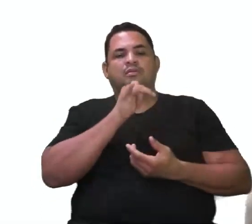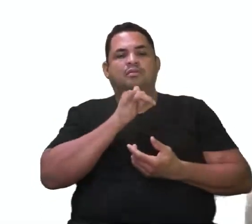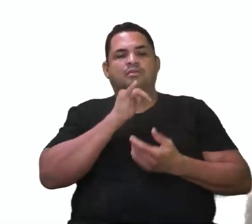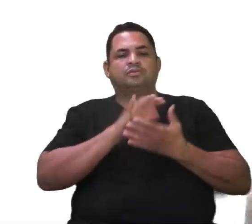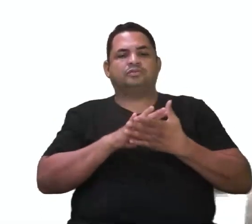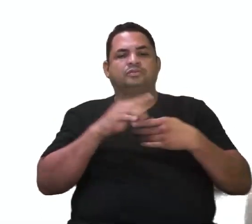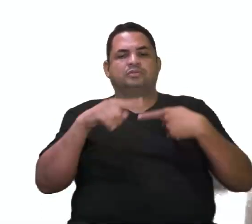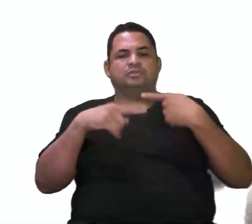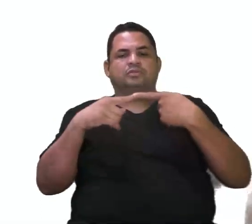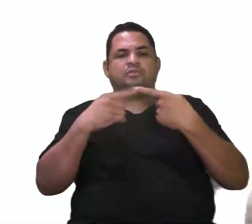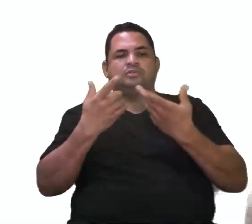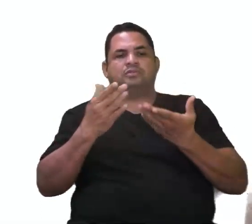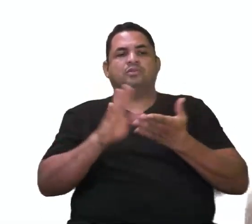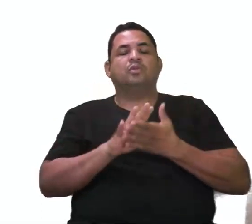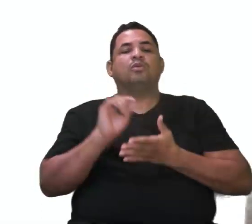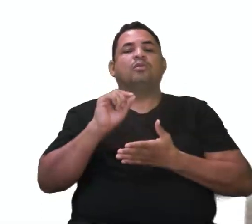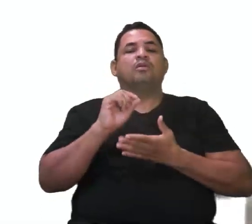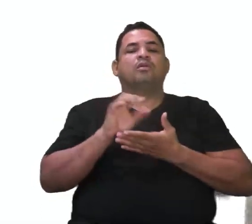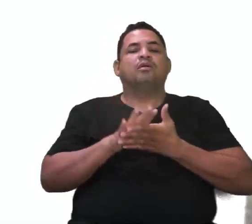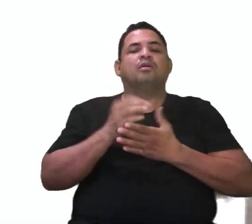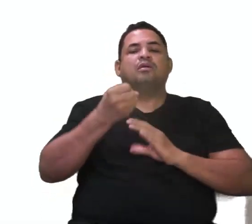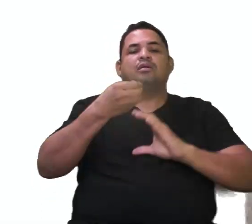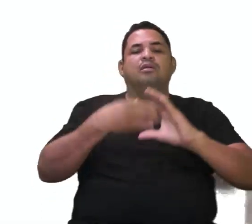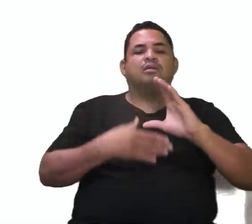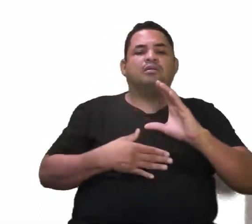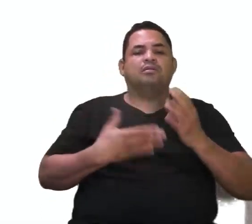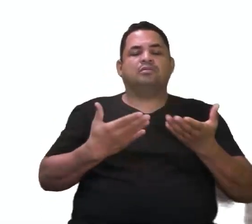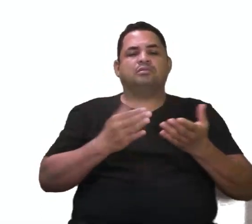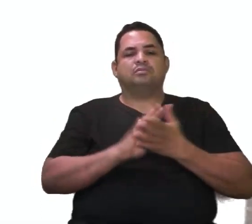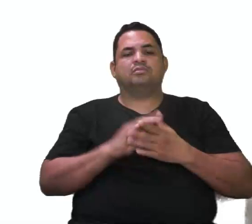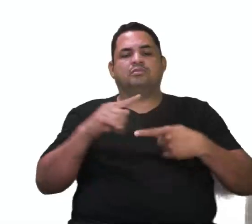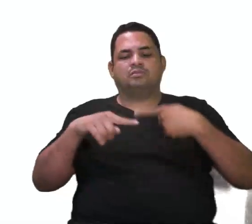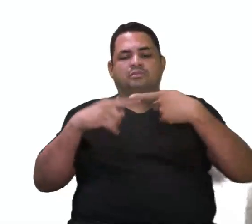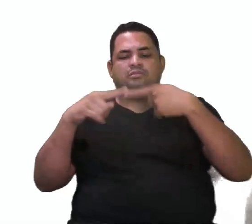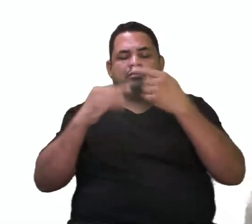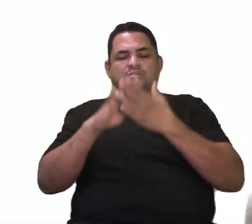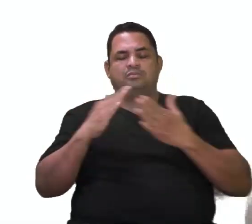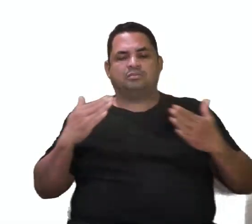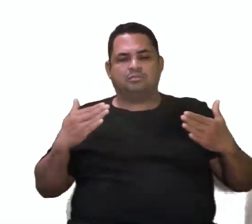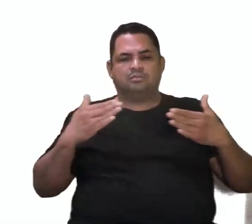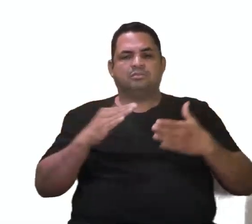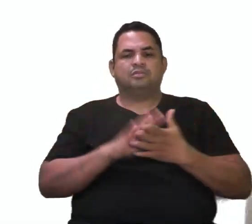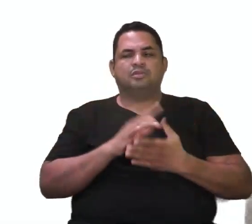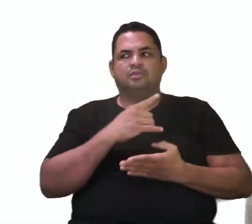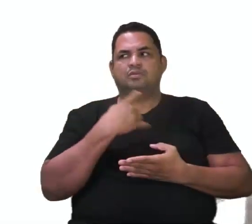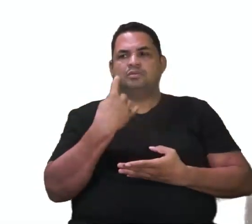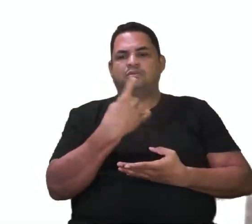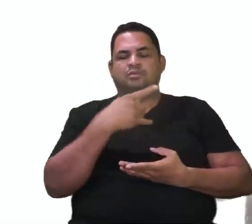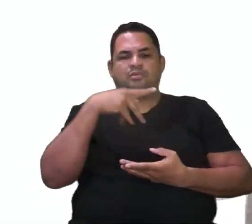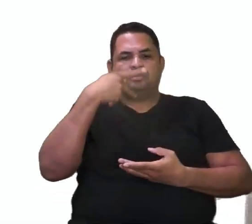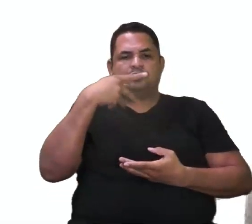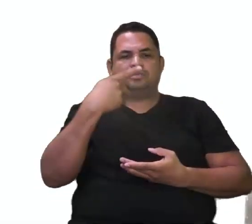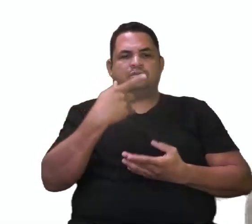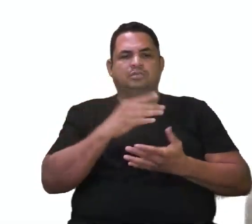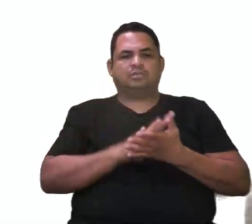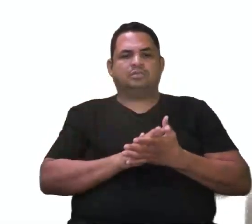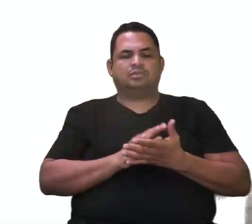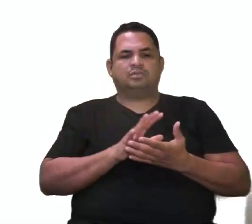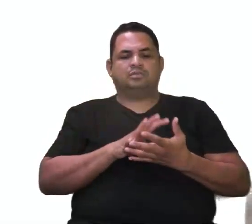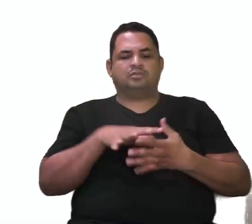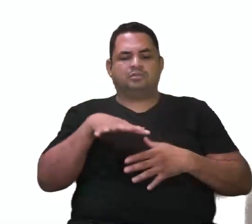exemplos dessa convergência. O que que caracteriza o processo de evolução convergente? Então, como a gente falou, as